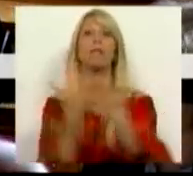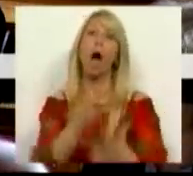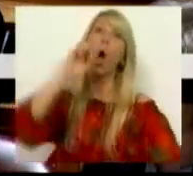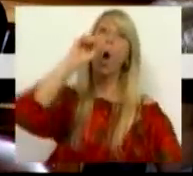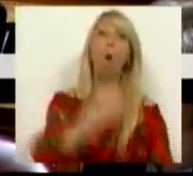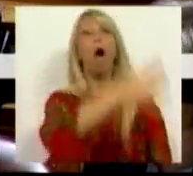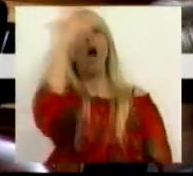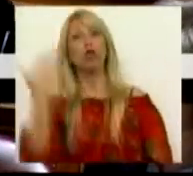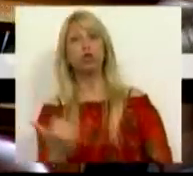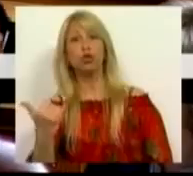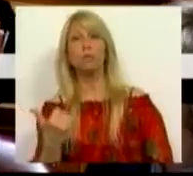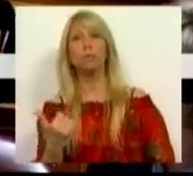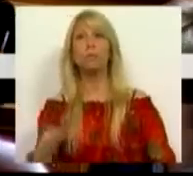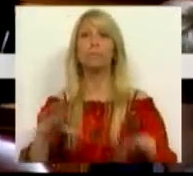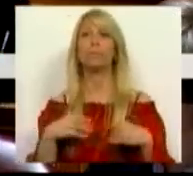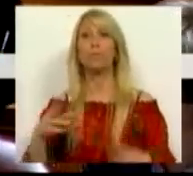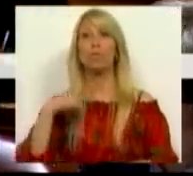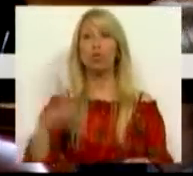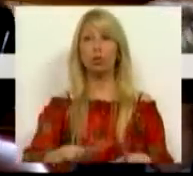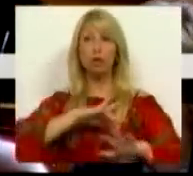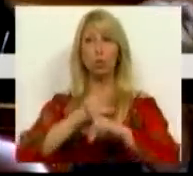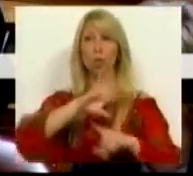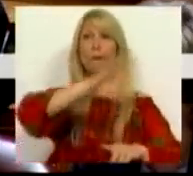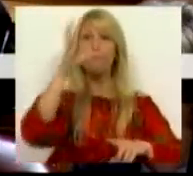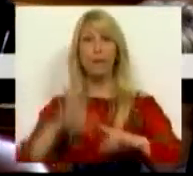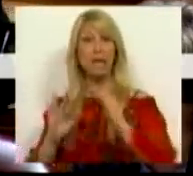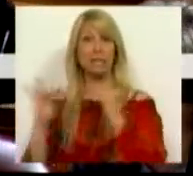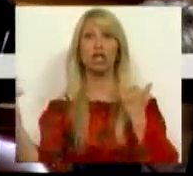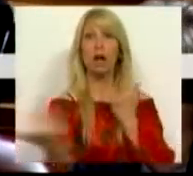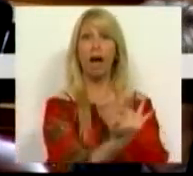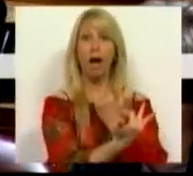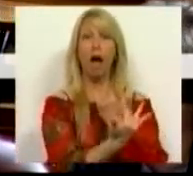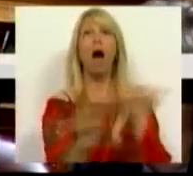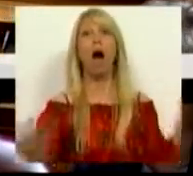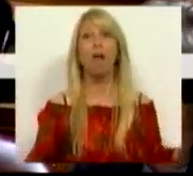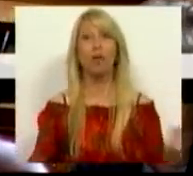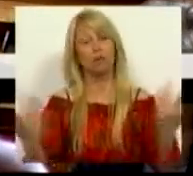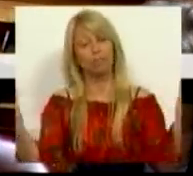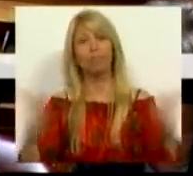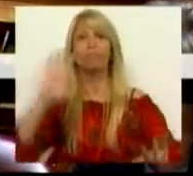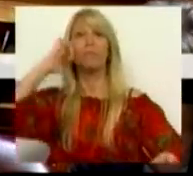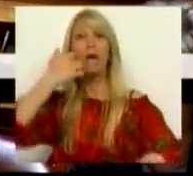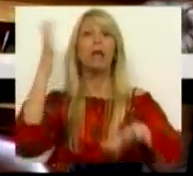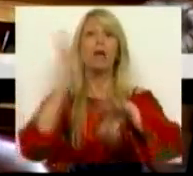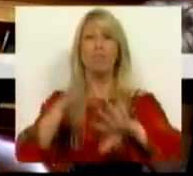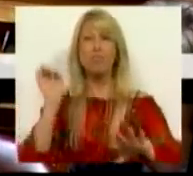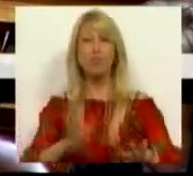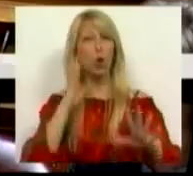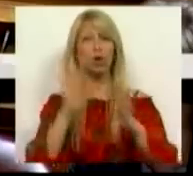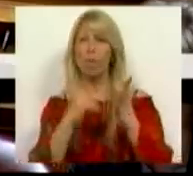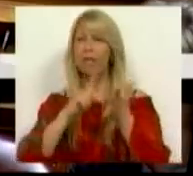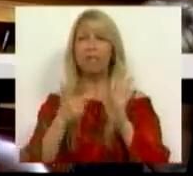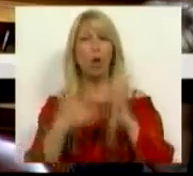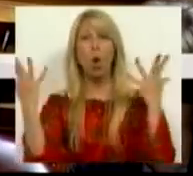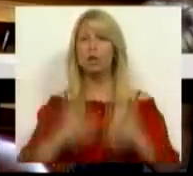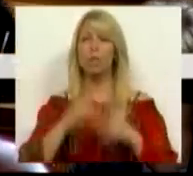versão, que é Portugal e outros países da periferia são, fundamentalmente, vítimas de uma arquitetura institucional profundamente errada, que